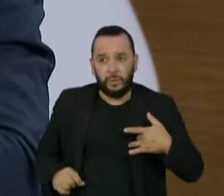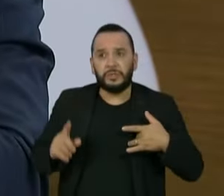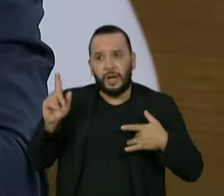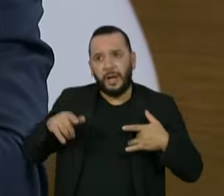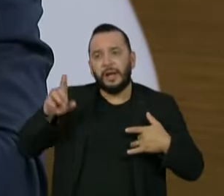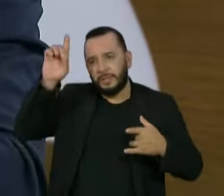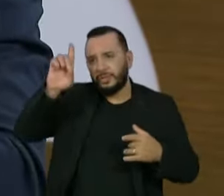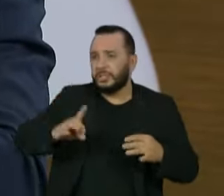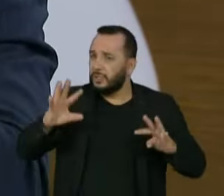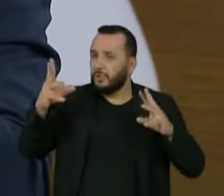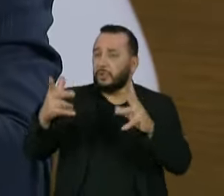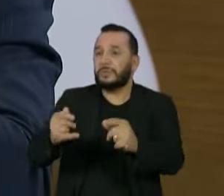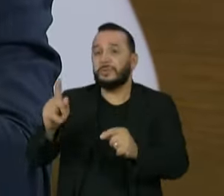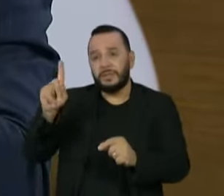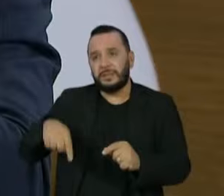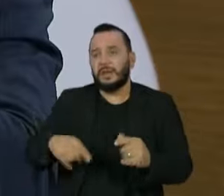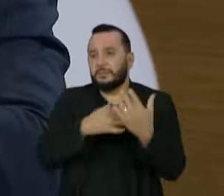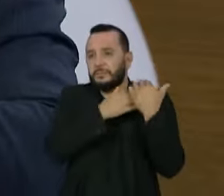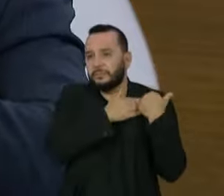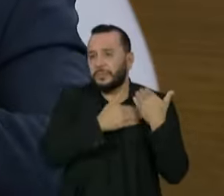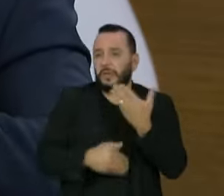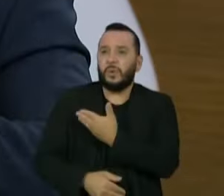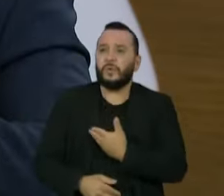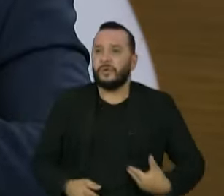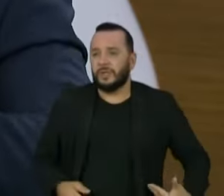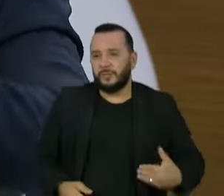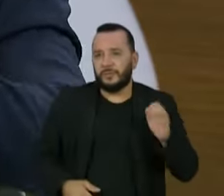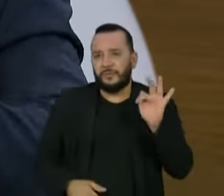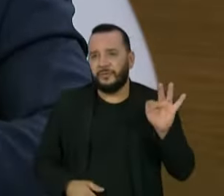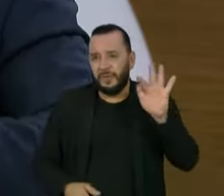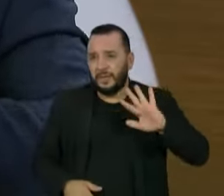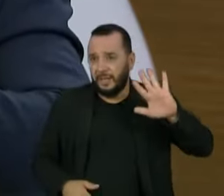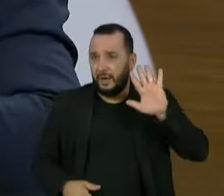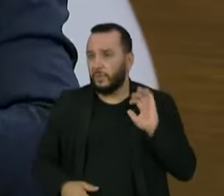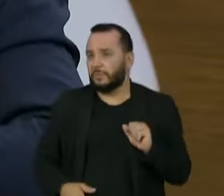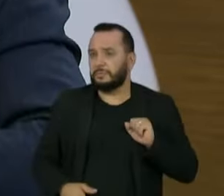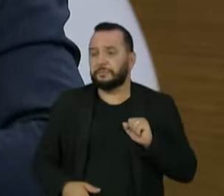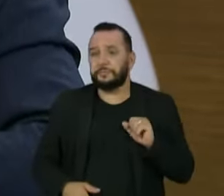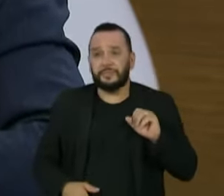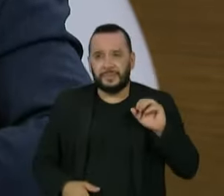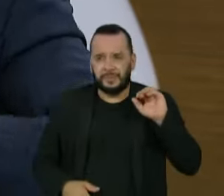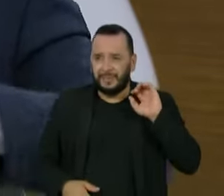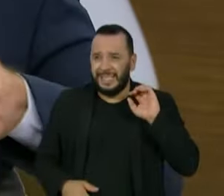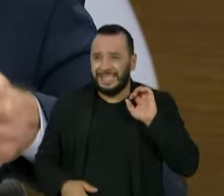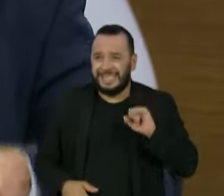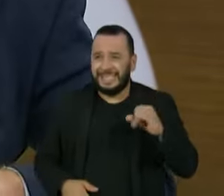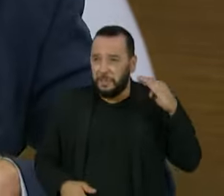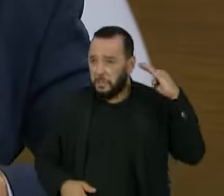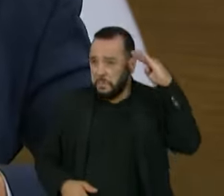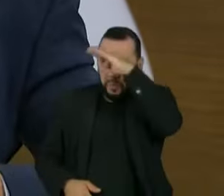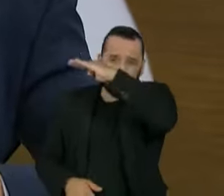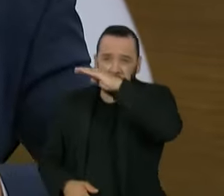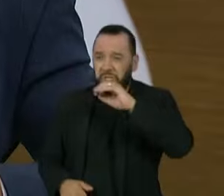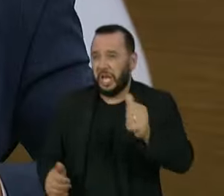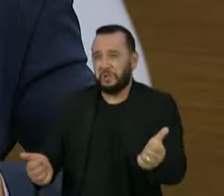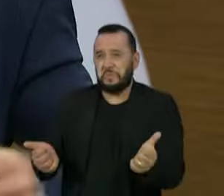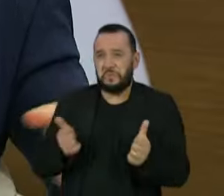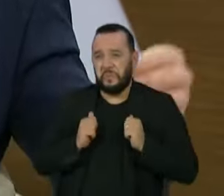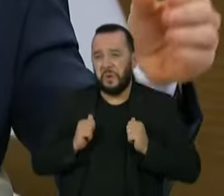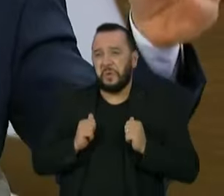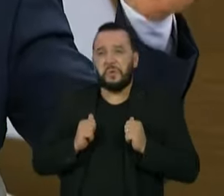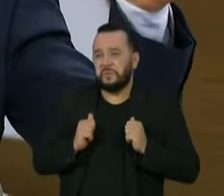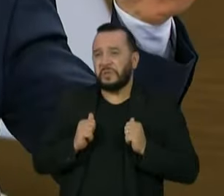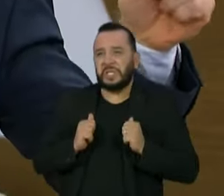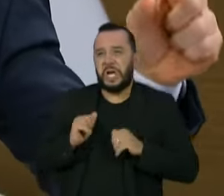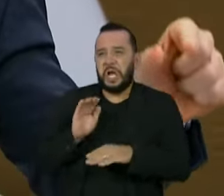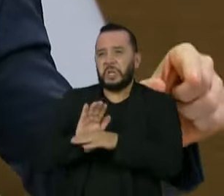do Estado. Então, quando o presidente ele se omite, a relevância da omissão ela é estampada no Código Penal. Quando se